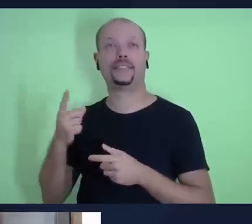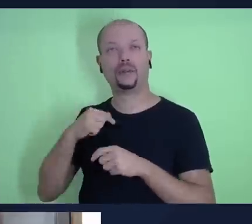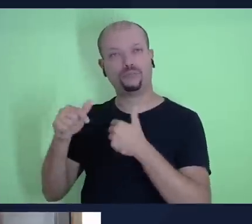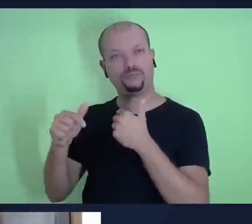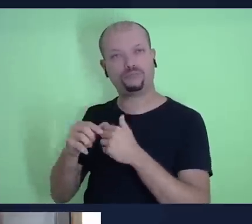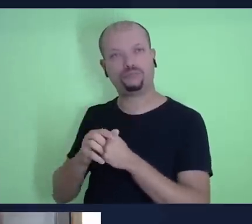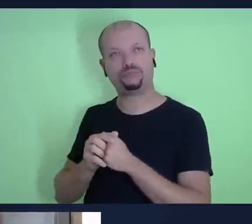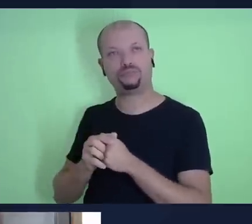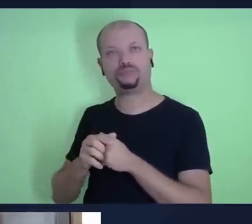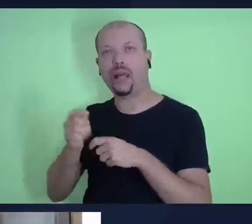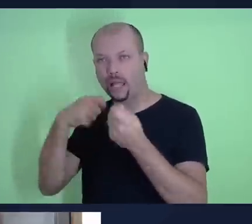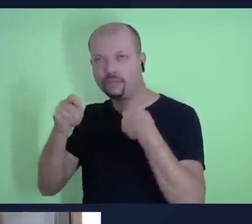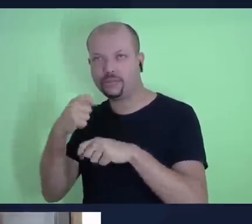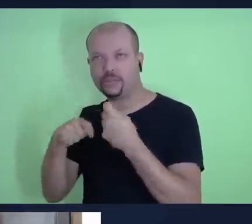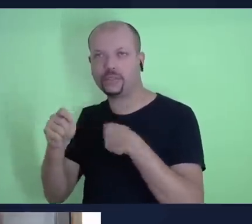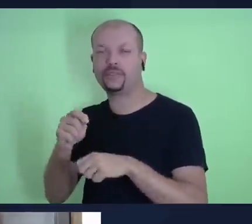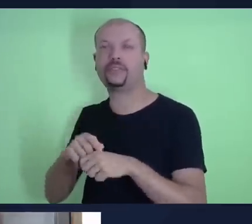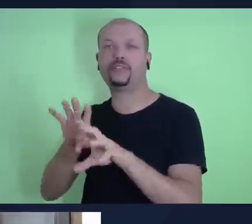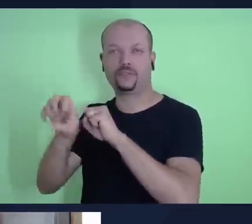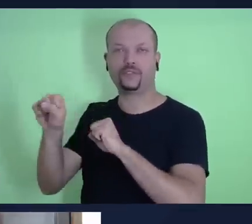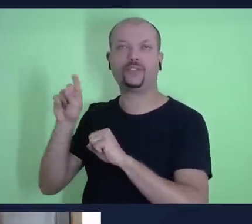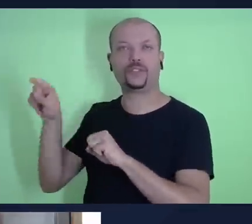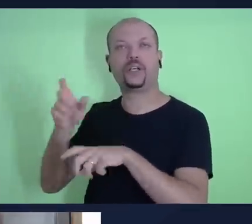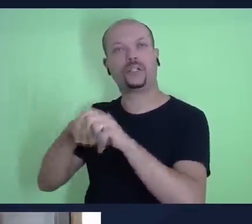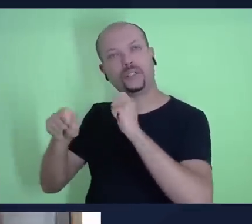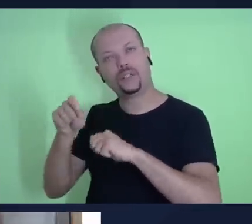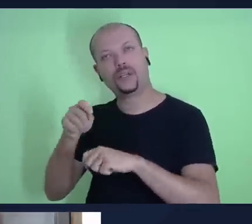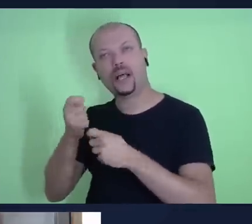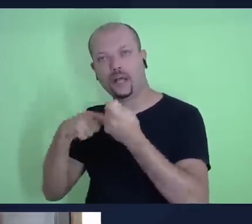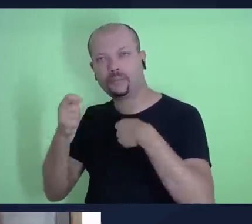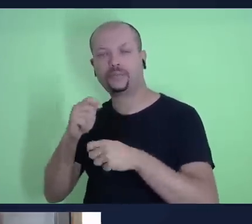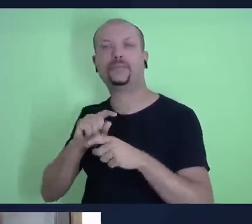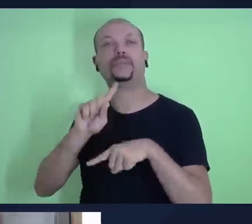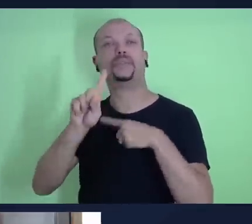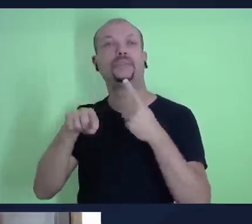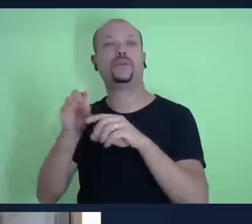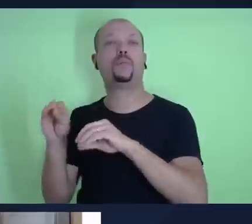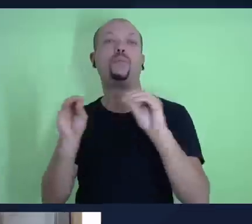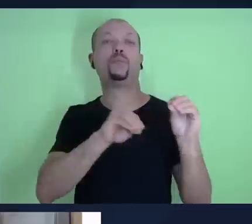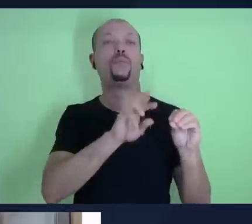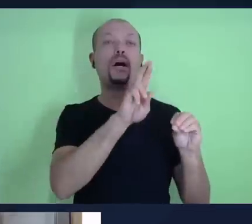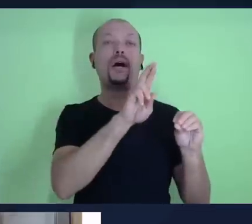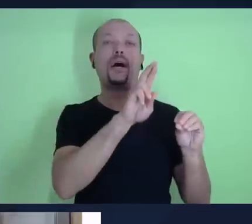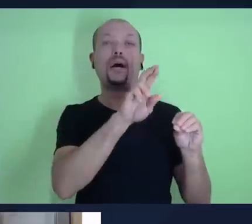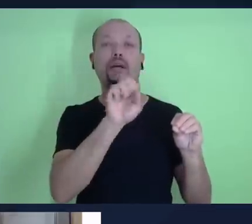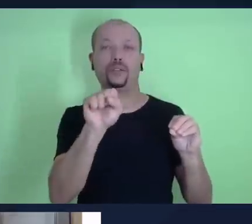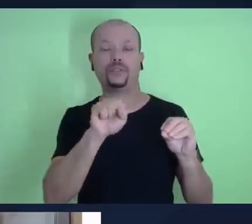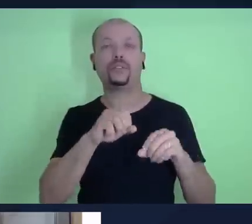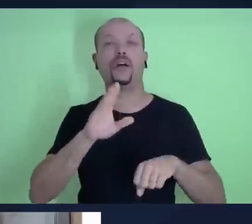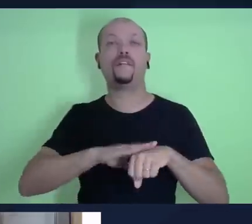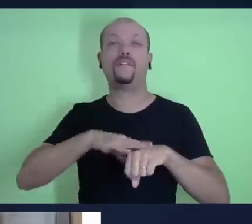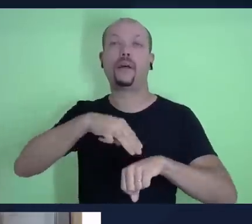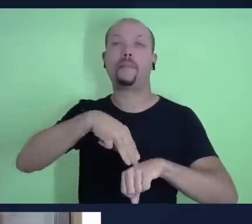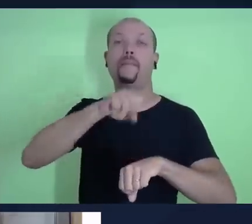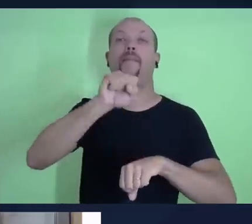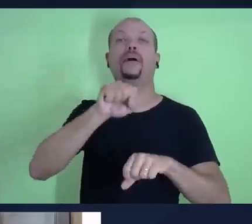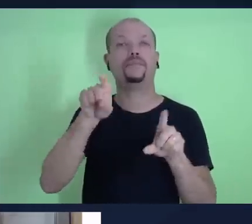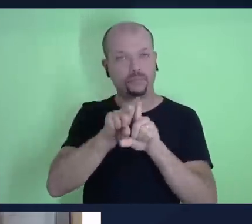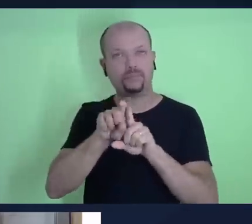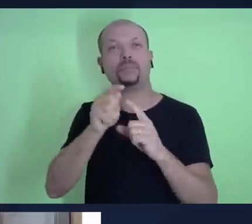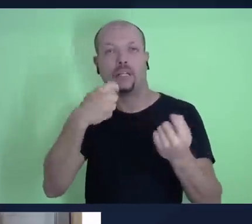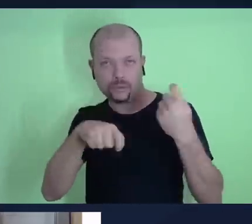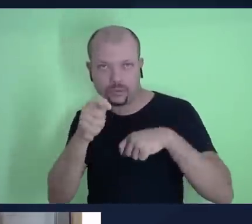administração, depois de um tempo fui para o Rio Grande do Sul, onde fiz meu mestrado, também administração,